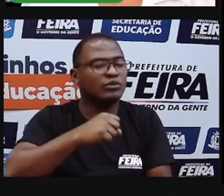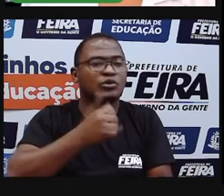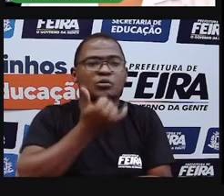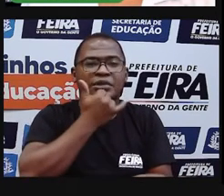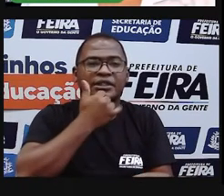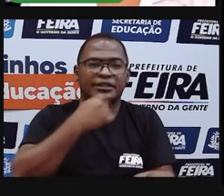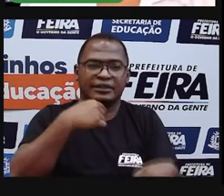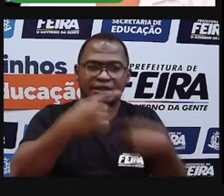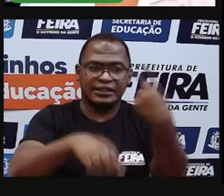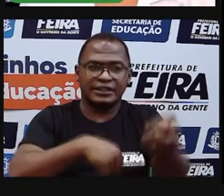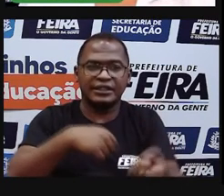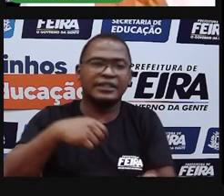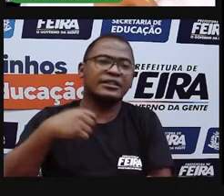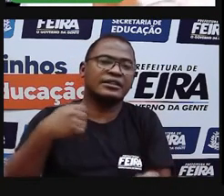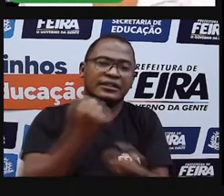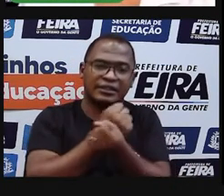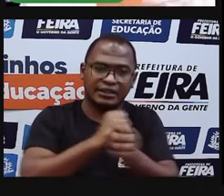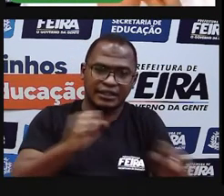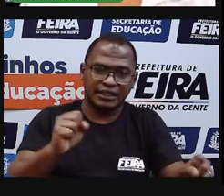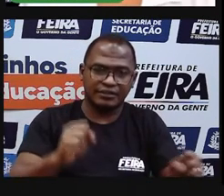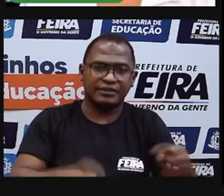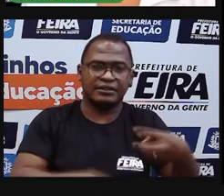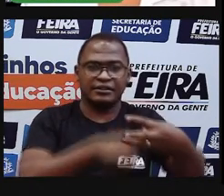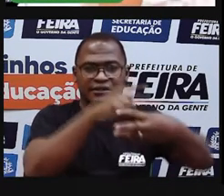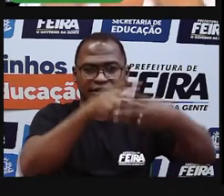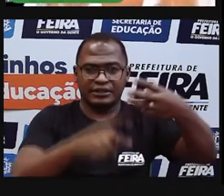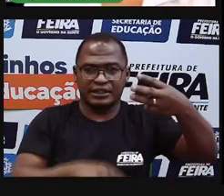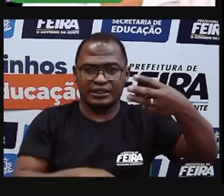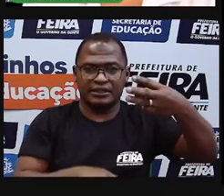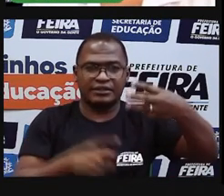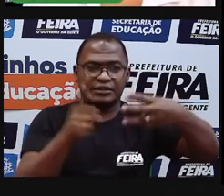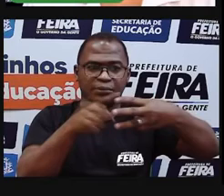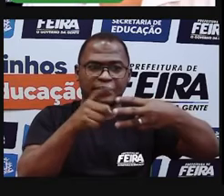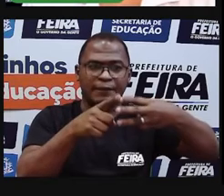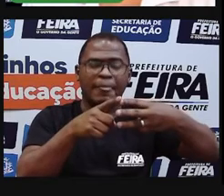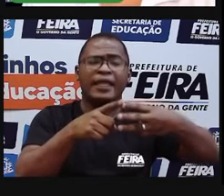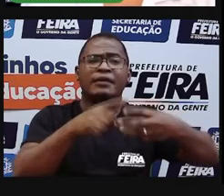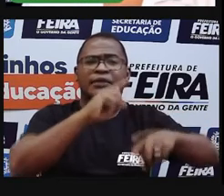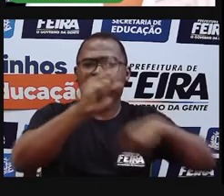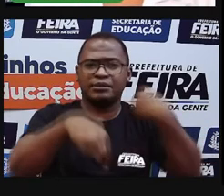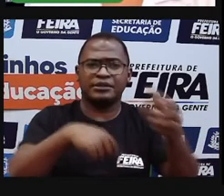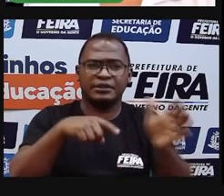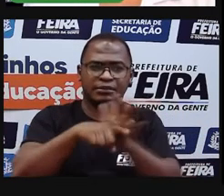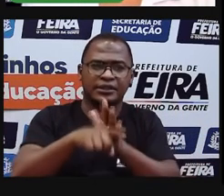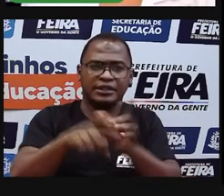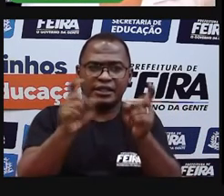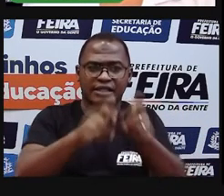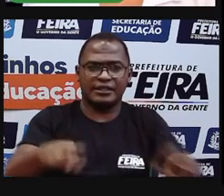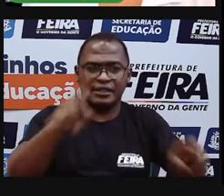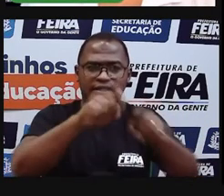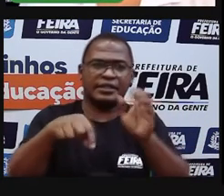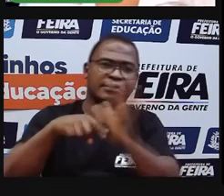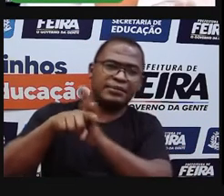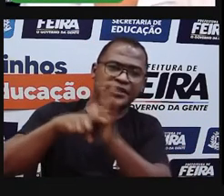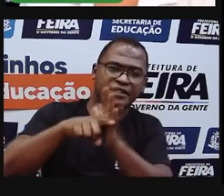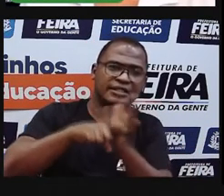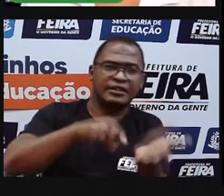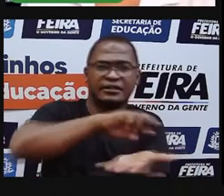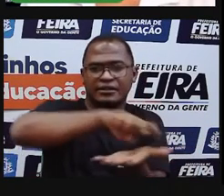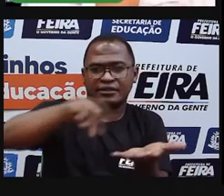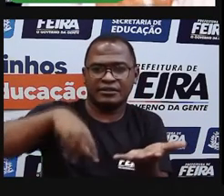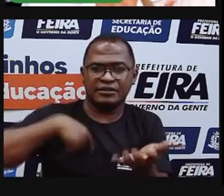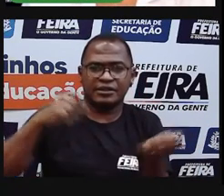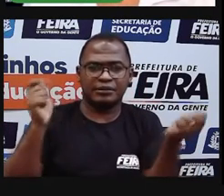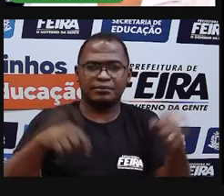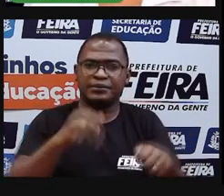Vamos conhecer um pouquinho delas? Eu trouxe aqui três. Vou falar, vocês podem pesquisar mais para vocês saberem. Em outras oportunidades, a gente poderá estar